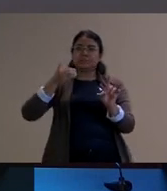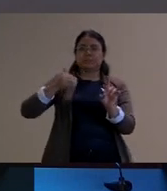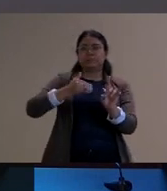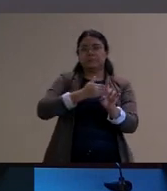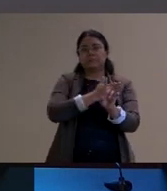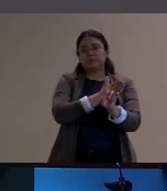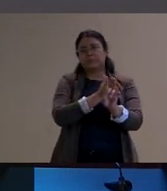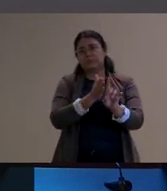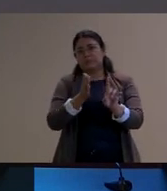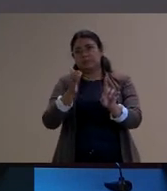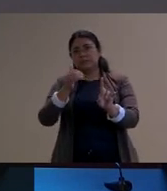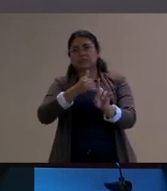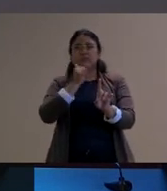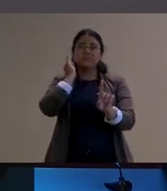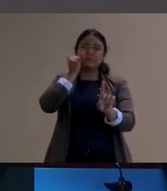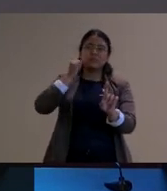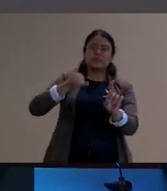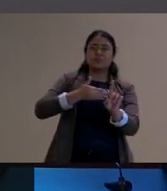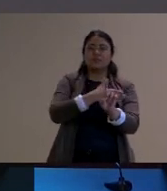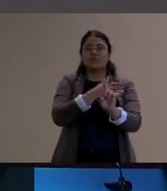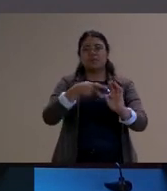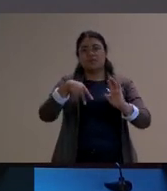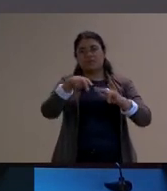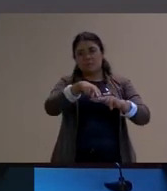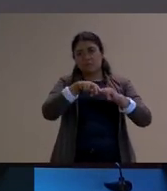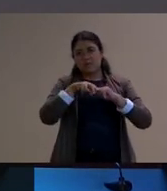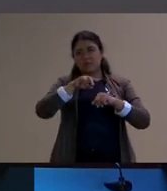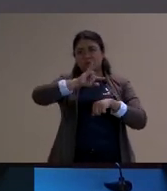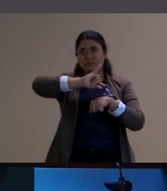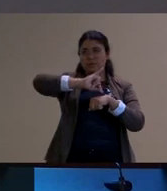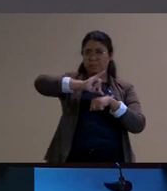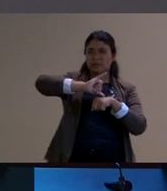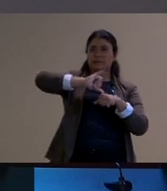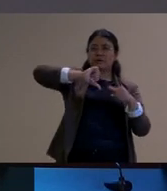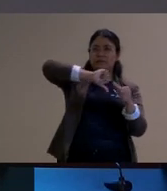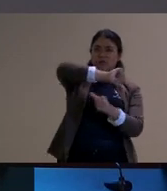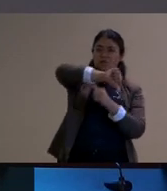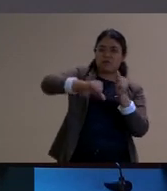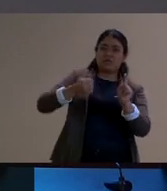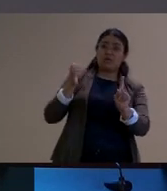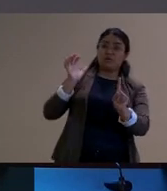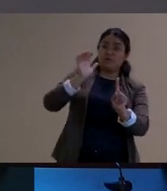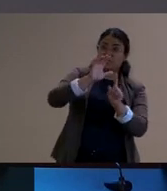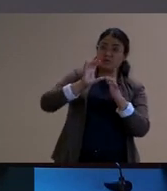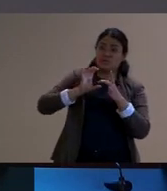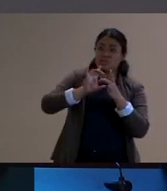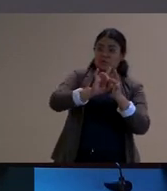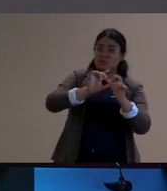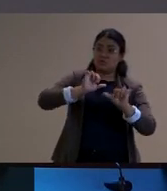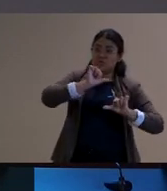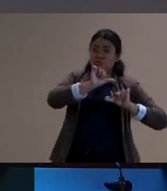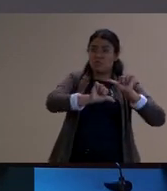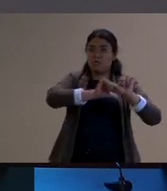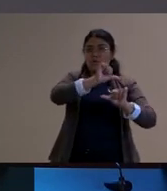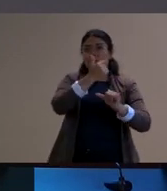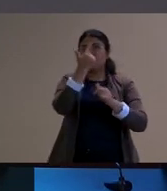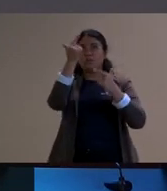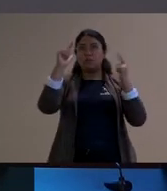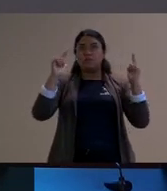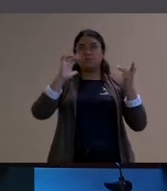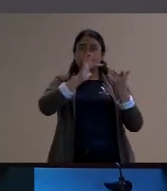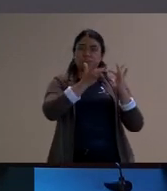ascensão dos modos capitalistas de produção enfim com as mudanças no contexto isso vai produzindo também um outro tipo de relação